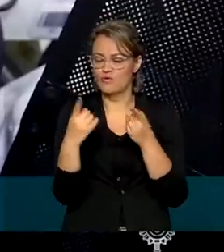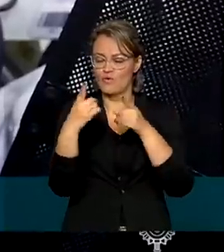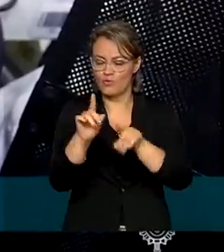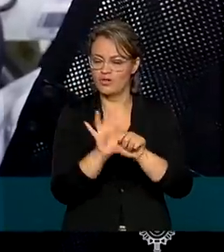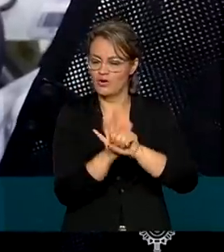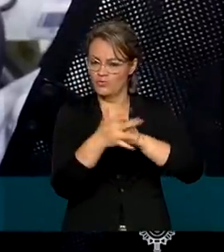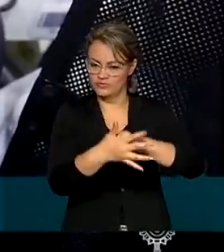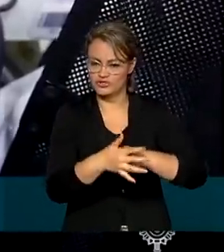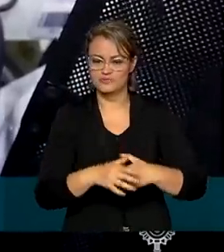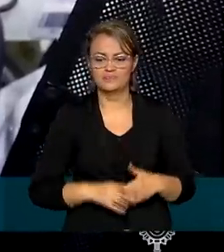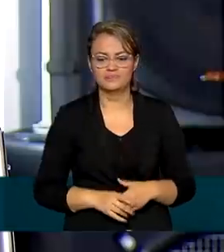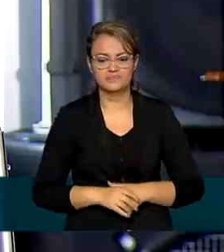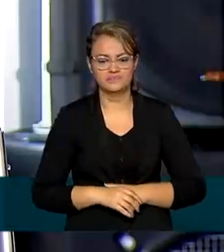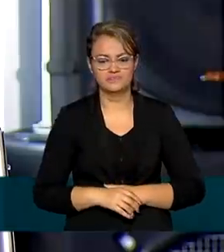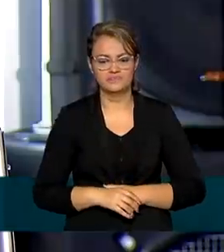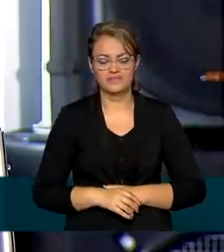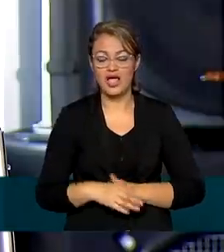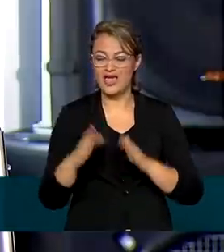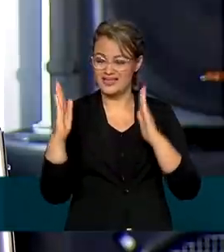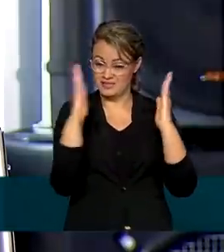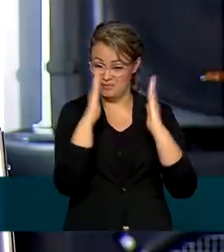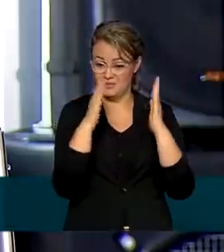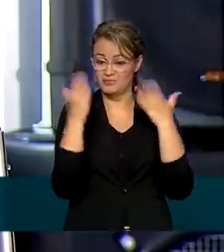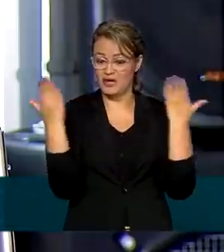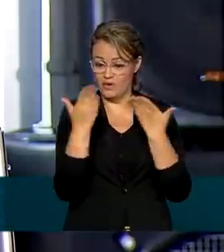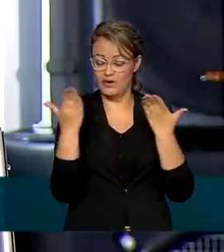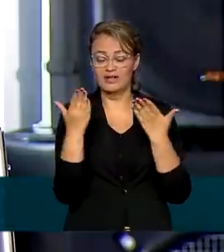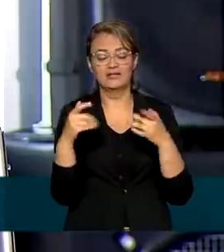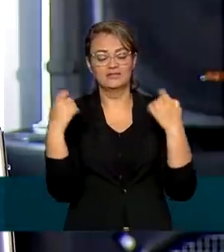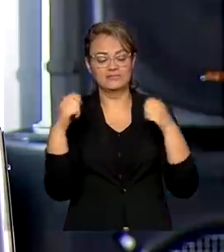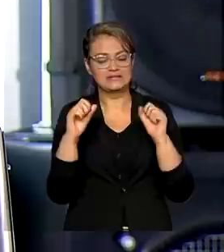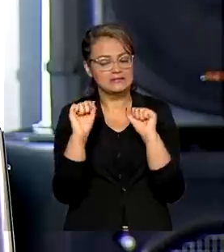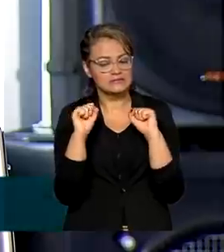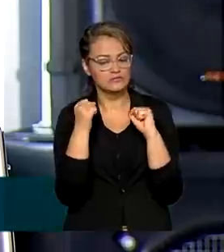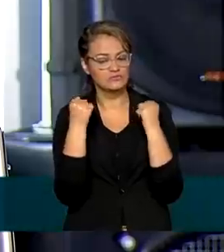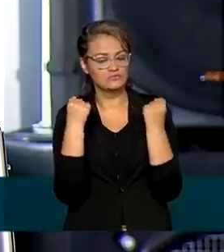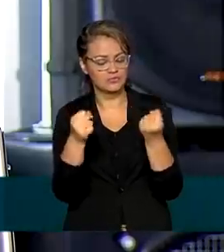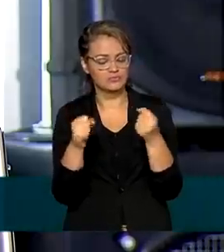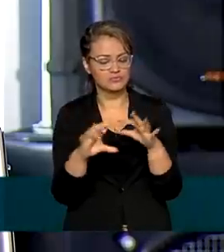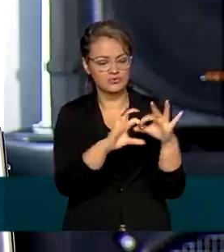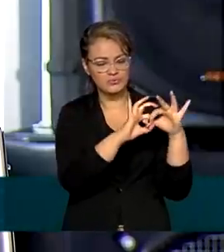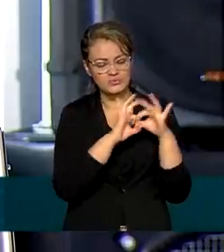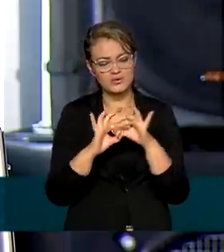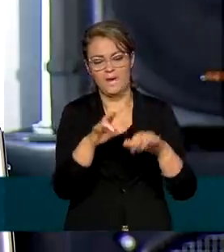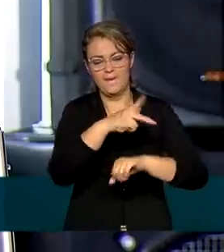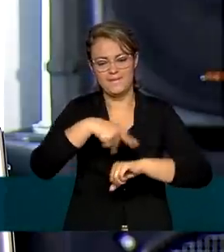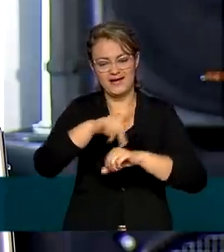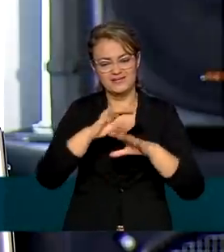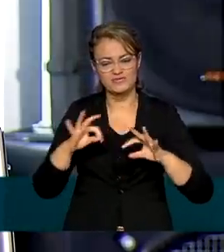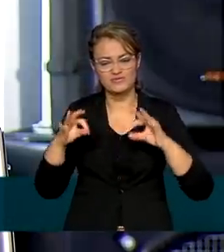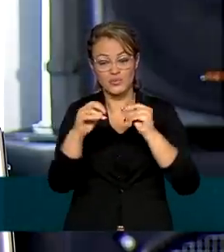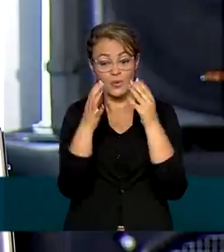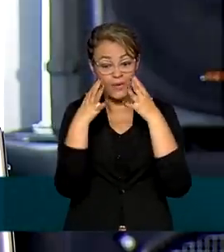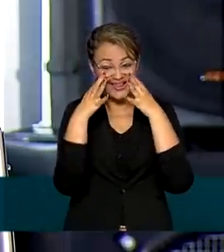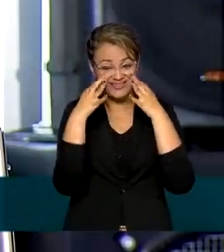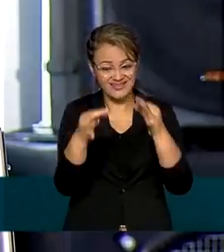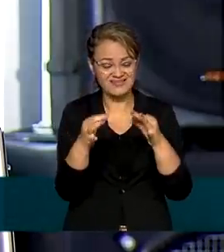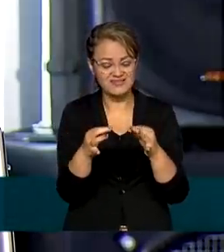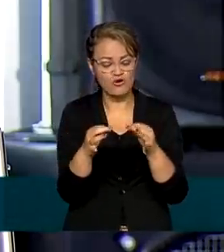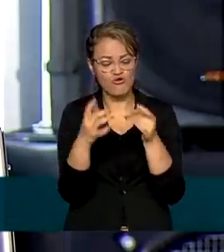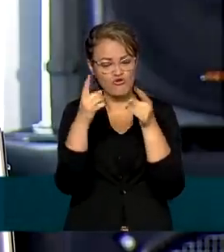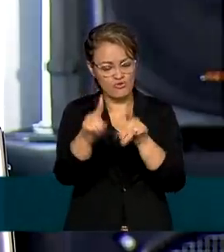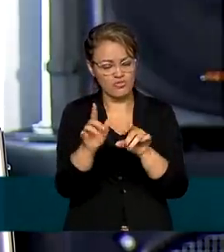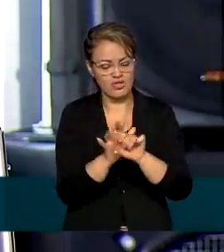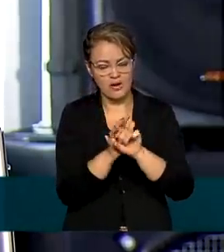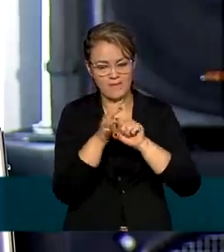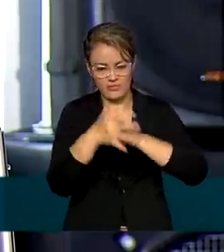à Covid-19. O momento requer um maior esforço de União Nacional, com foco no combate à